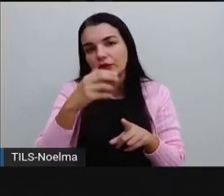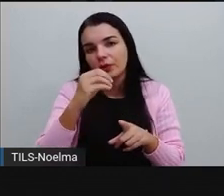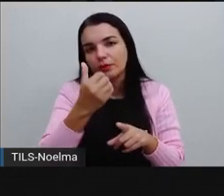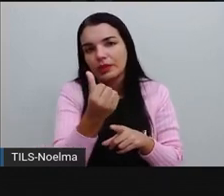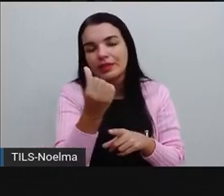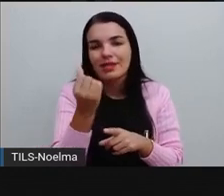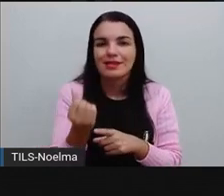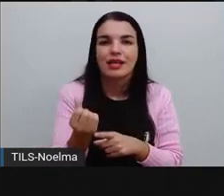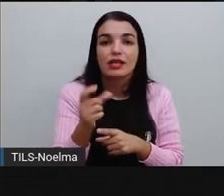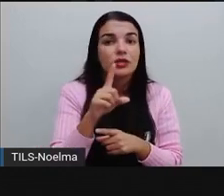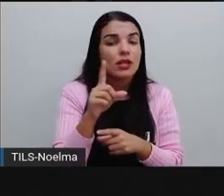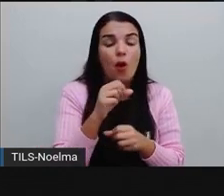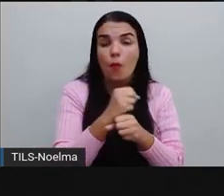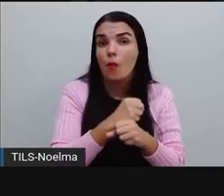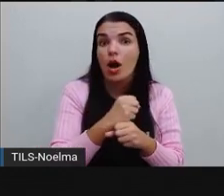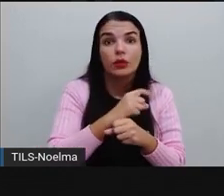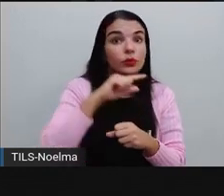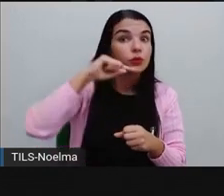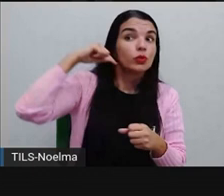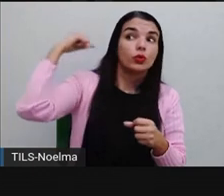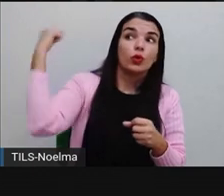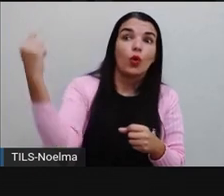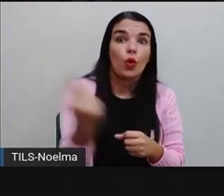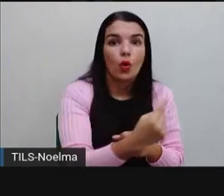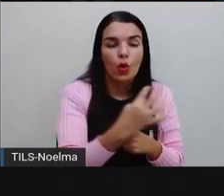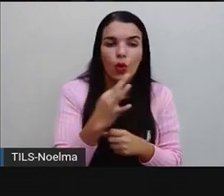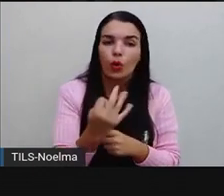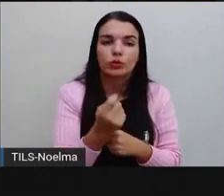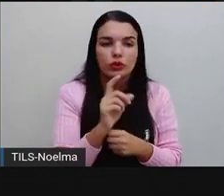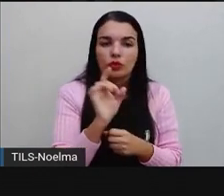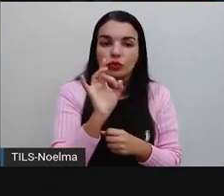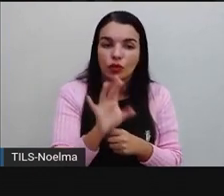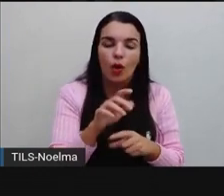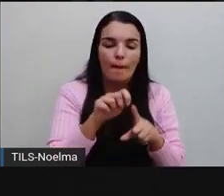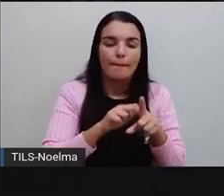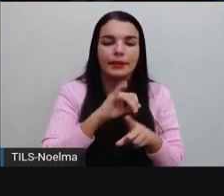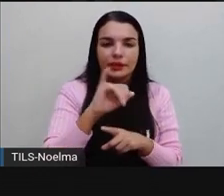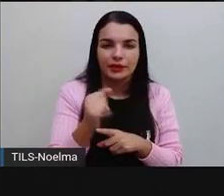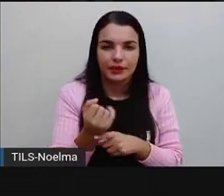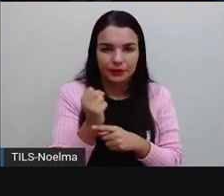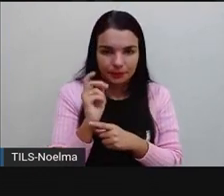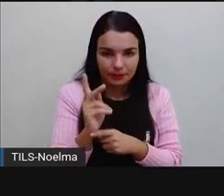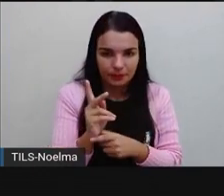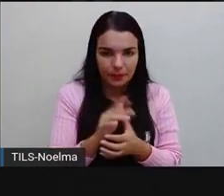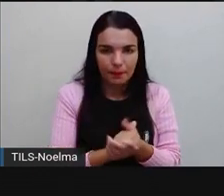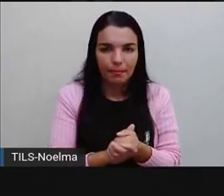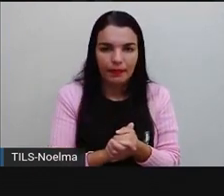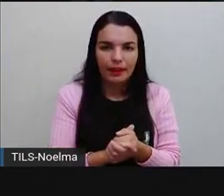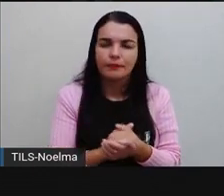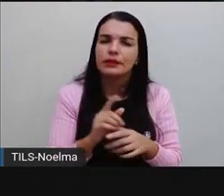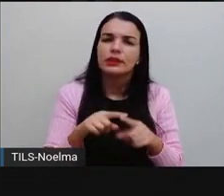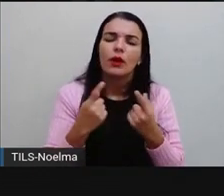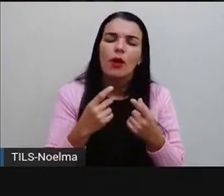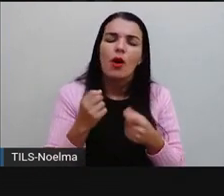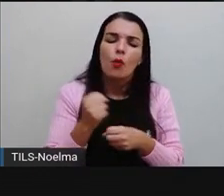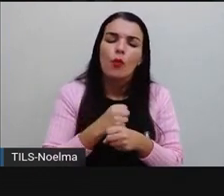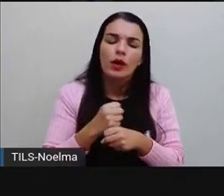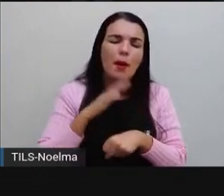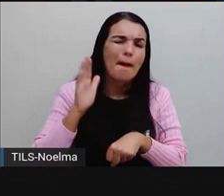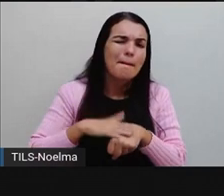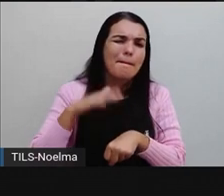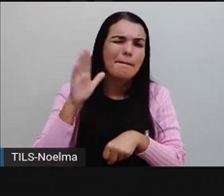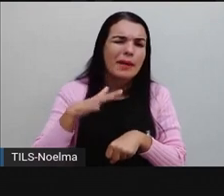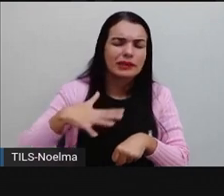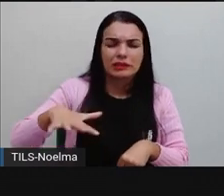2016. E não no ano todo de 2016. Somente o mês, certo? E em que ano houve mais